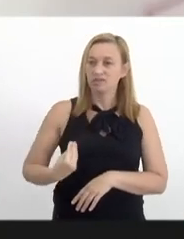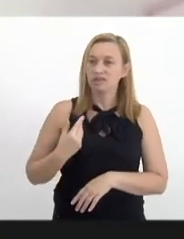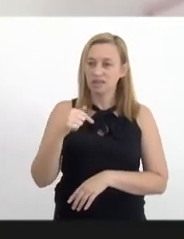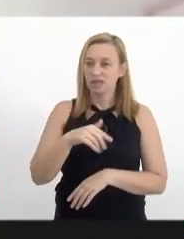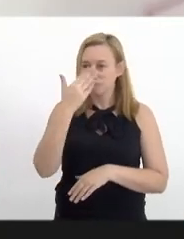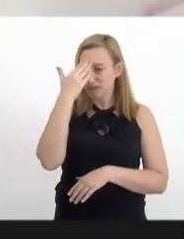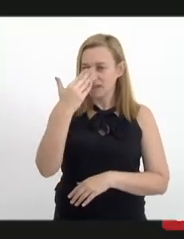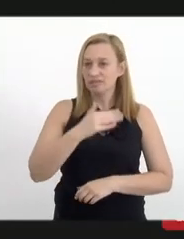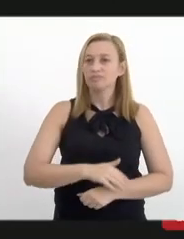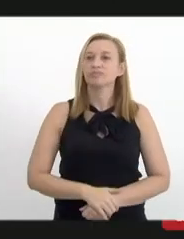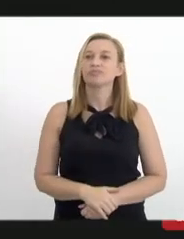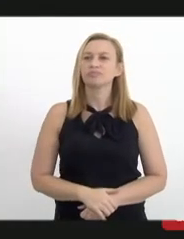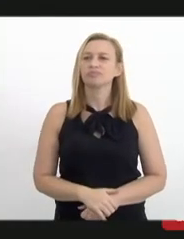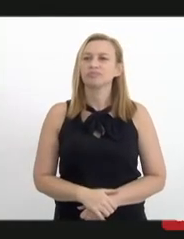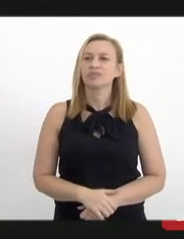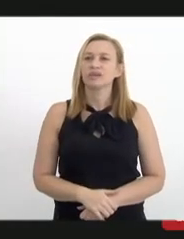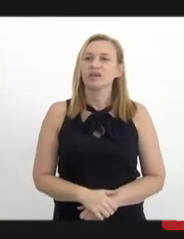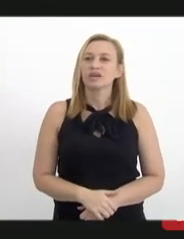obrigada.